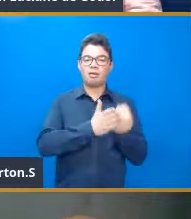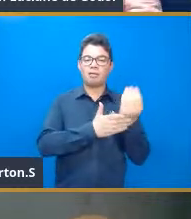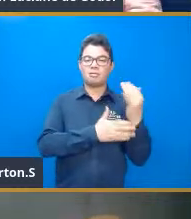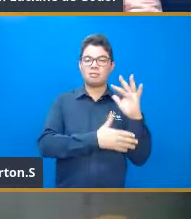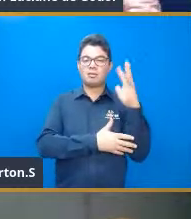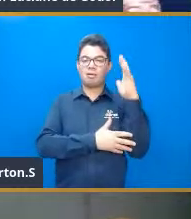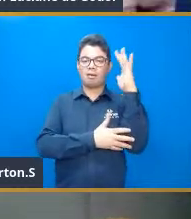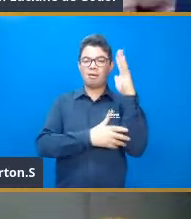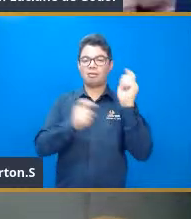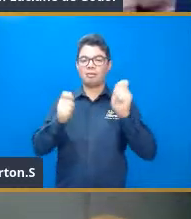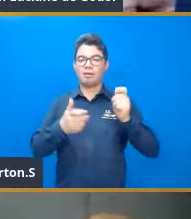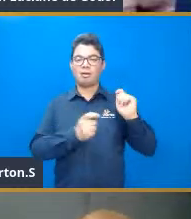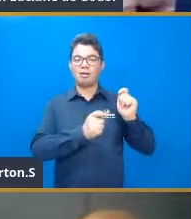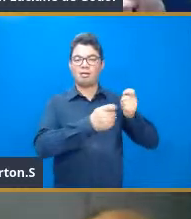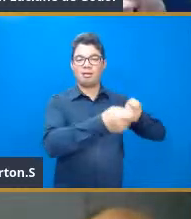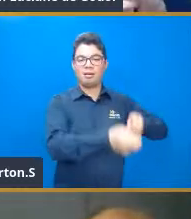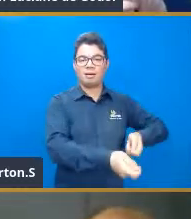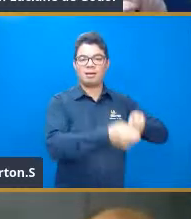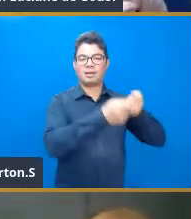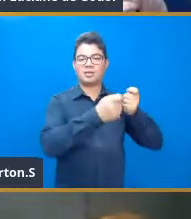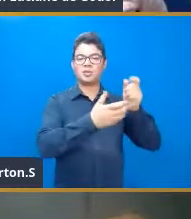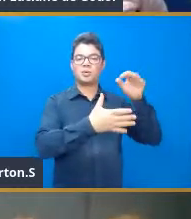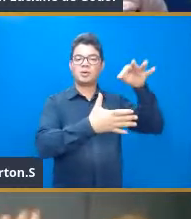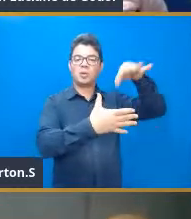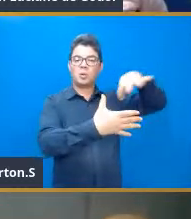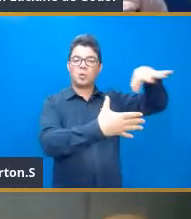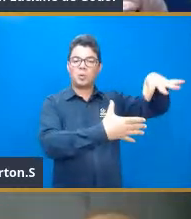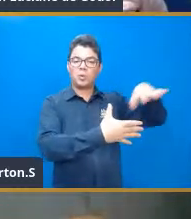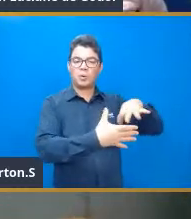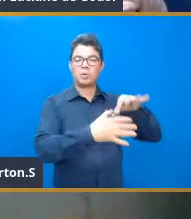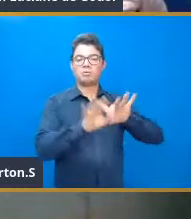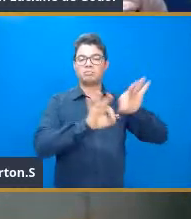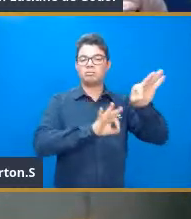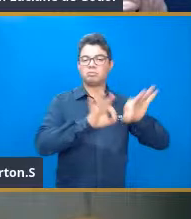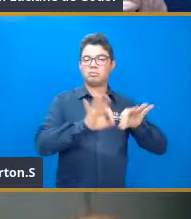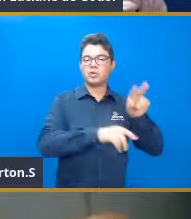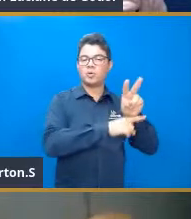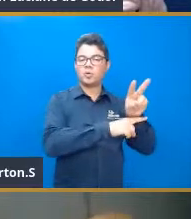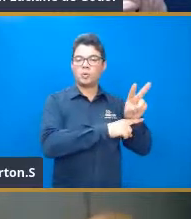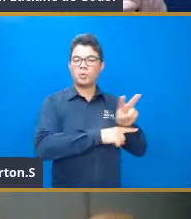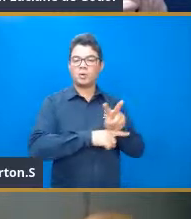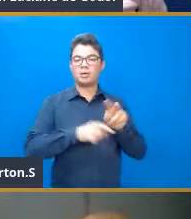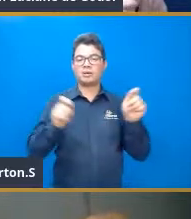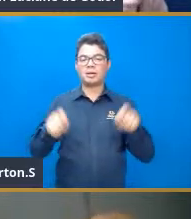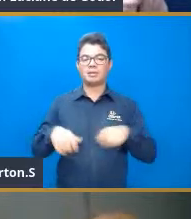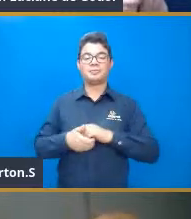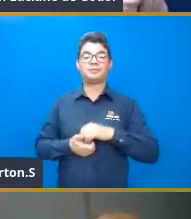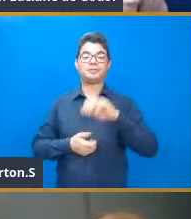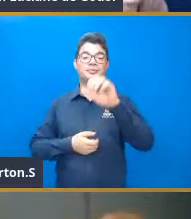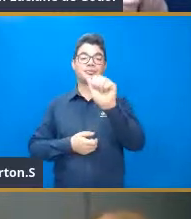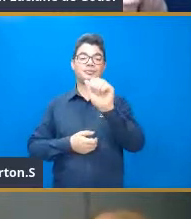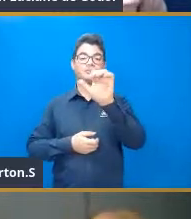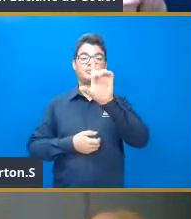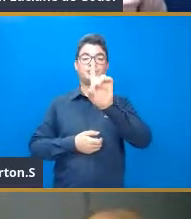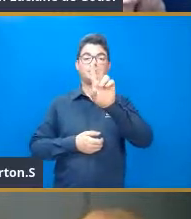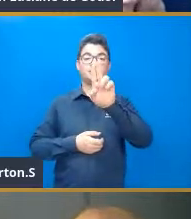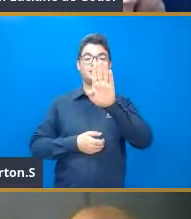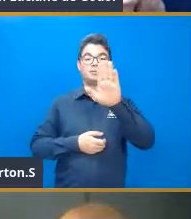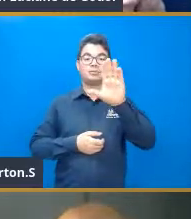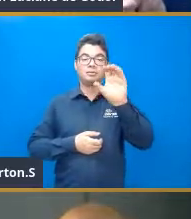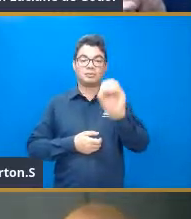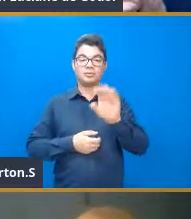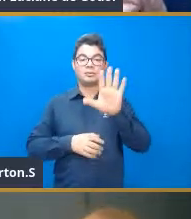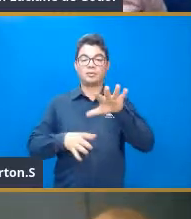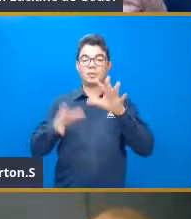acompanhando, regando, colocando ali um adubo. E até aproveitando, né? Adubo é baseado em NPK e muitas vezes para você ter uma